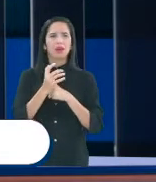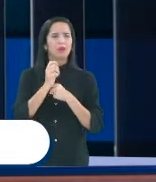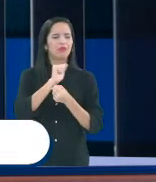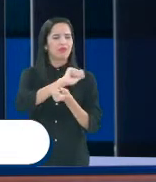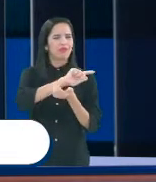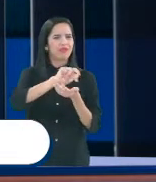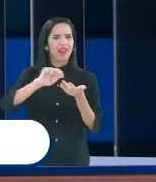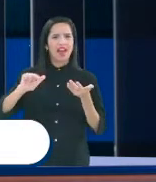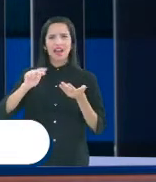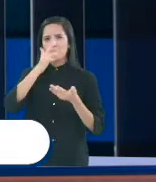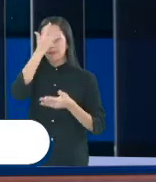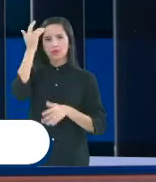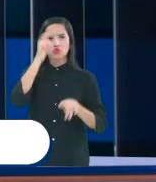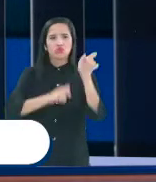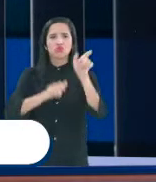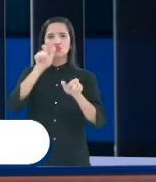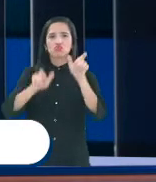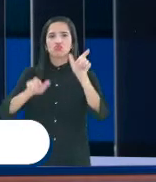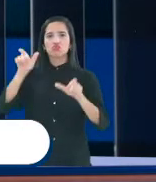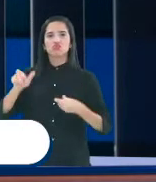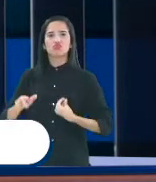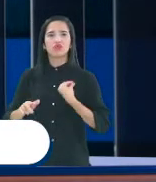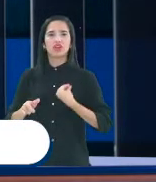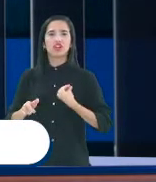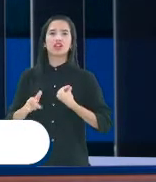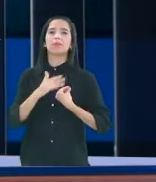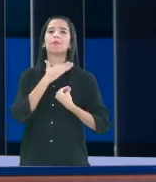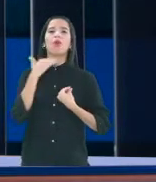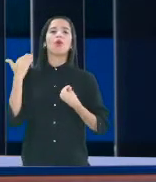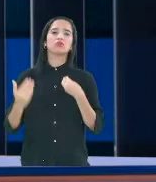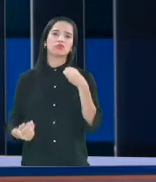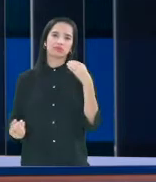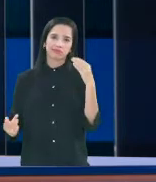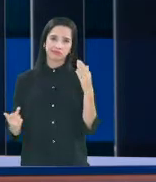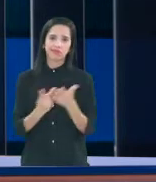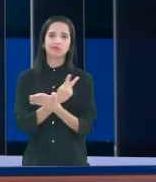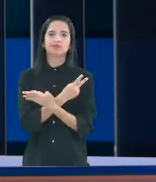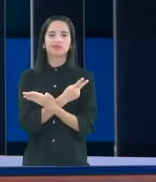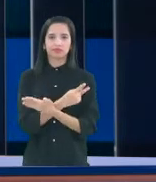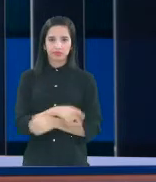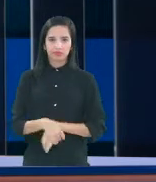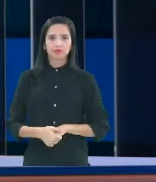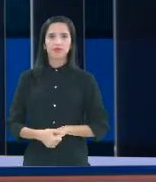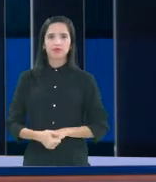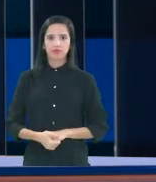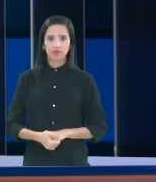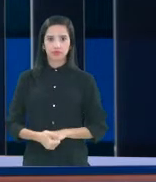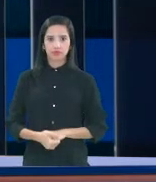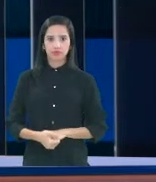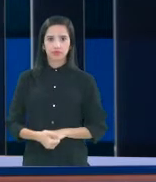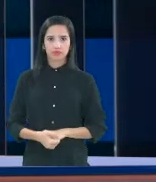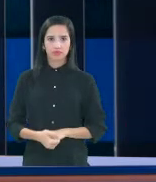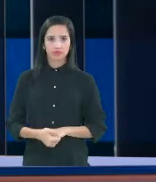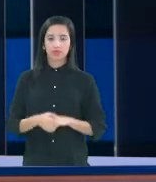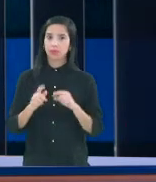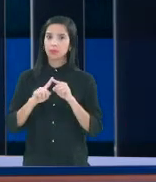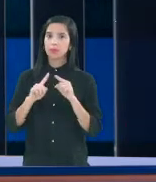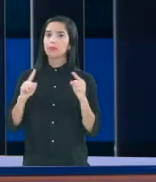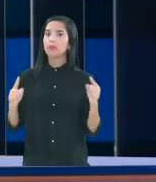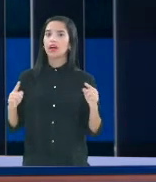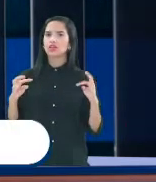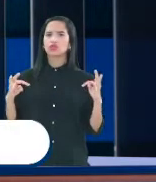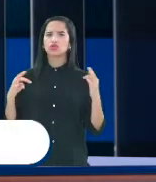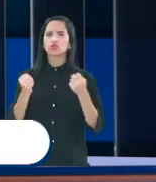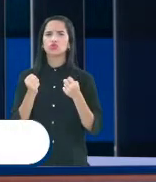muitas vidas mesmo, foram tiradas devido a Covid. Mas isso tudo causa um